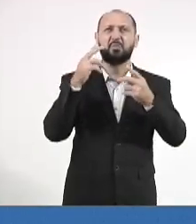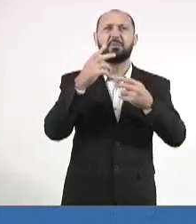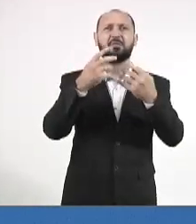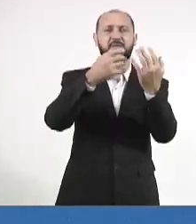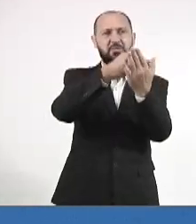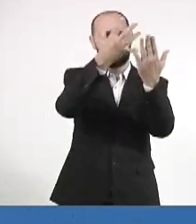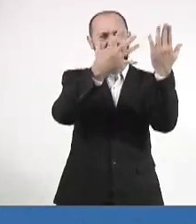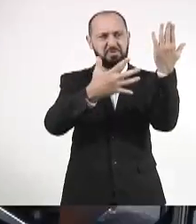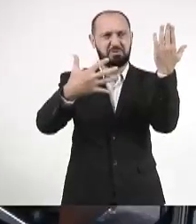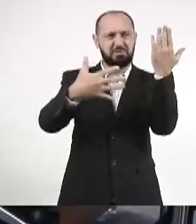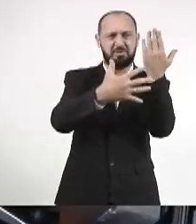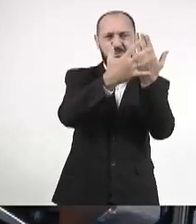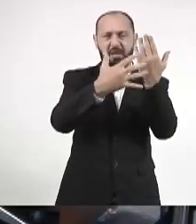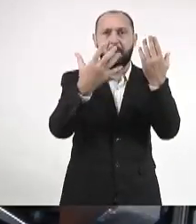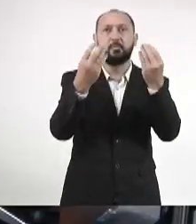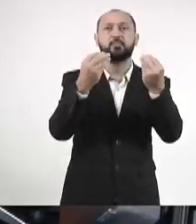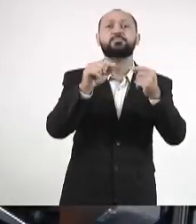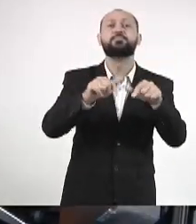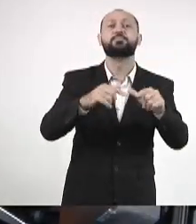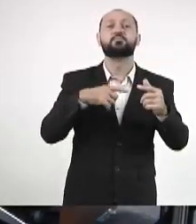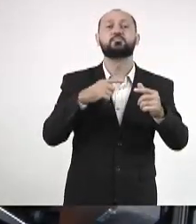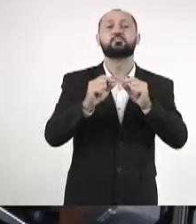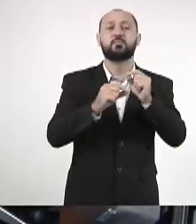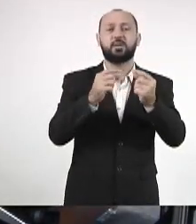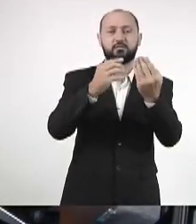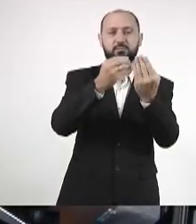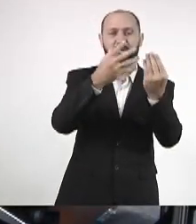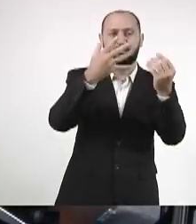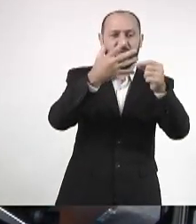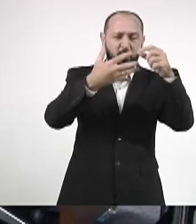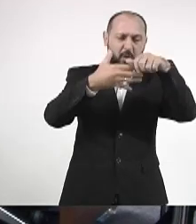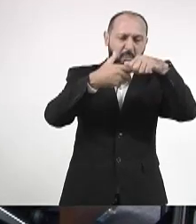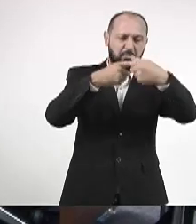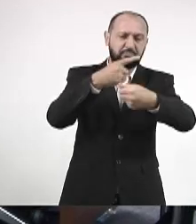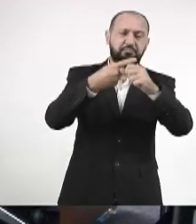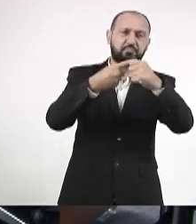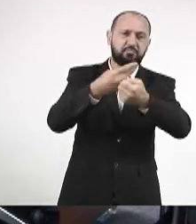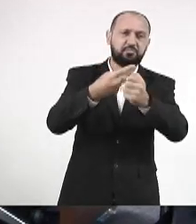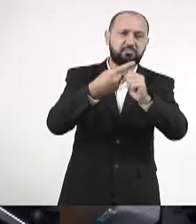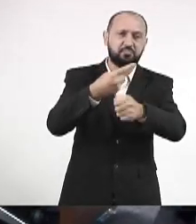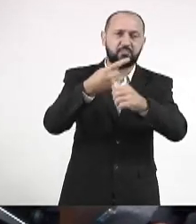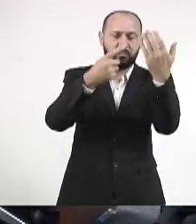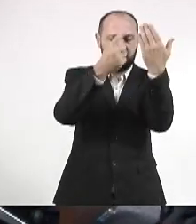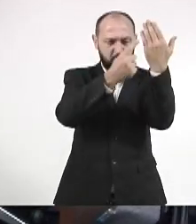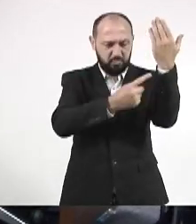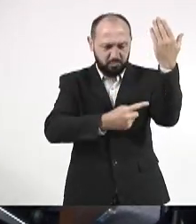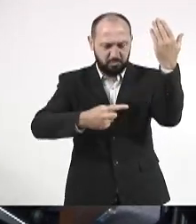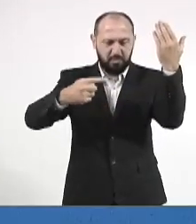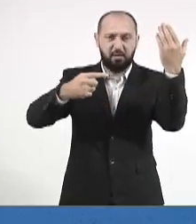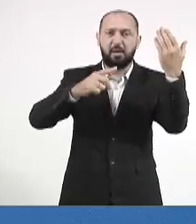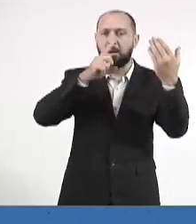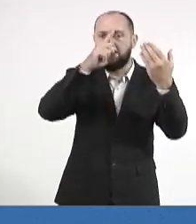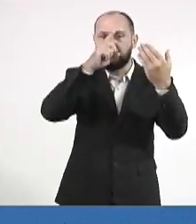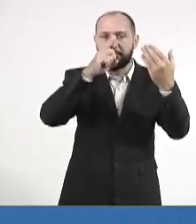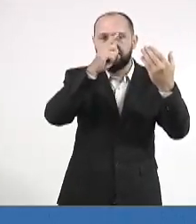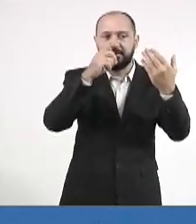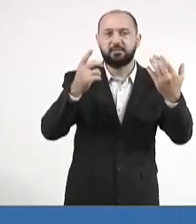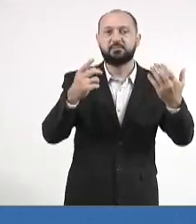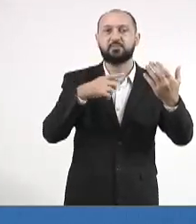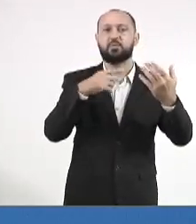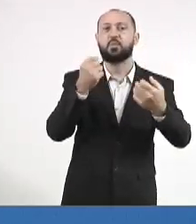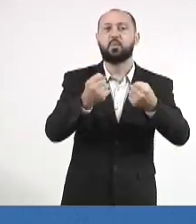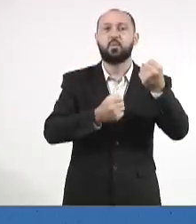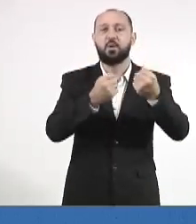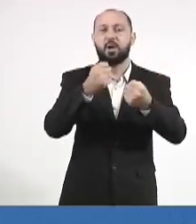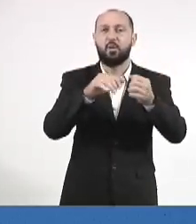milhares de fios, e muitos deles desencapados, abaixo, correndo o risco de ter acidente com um